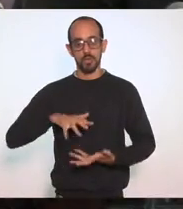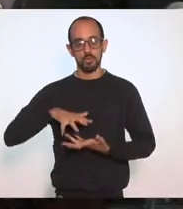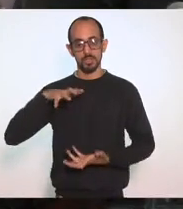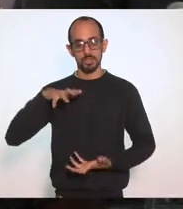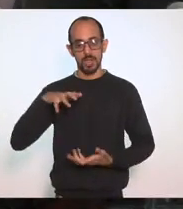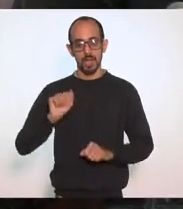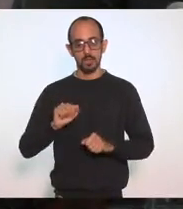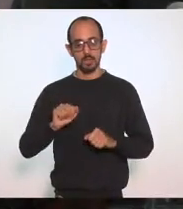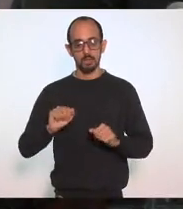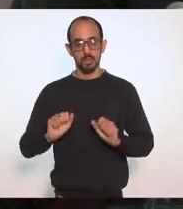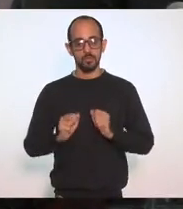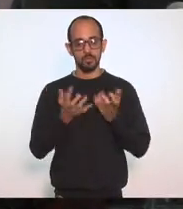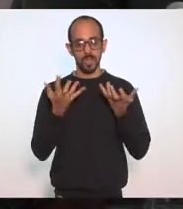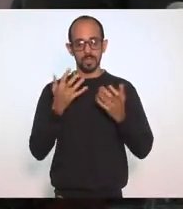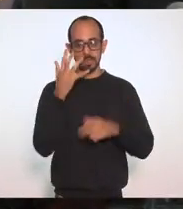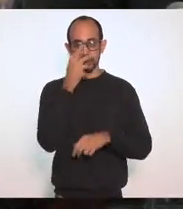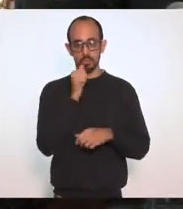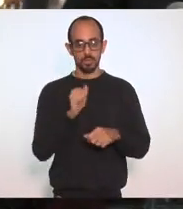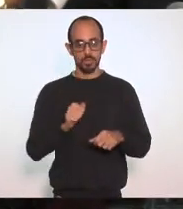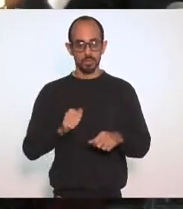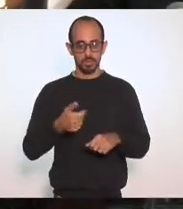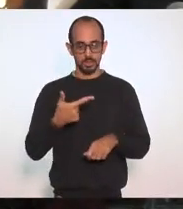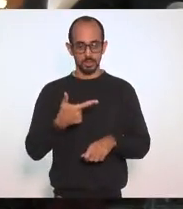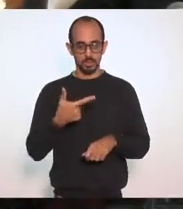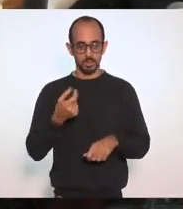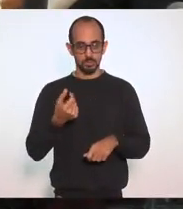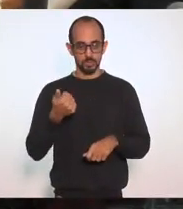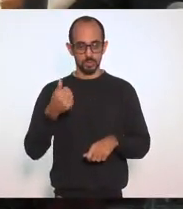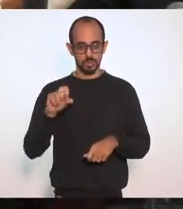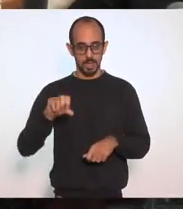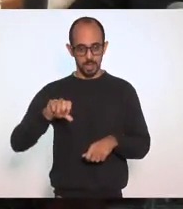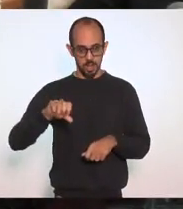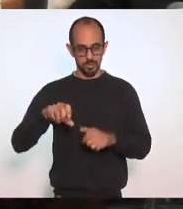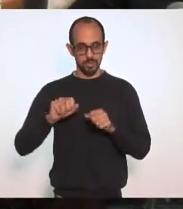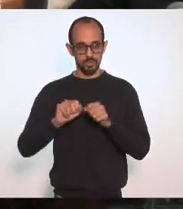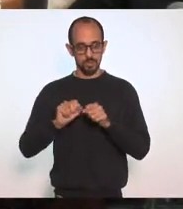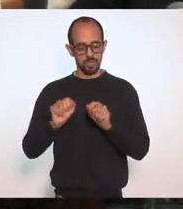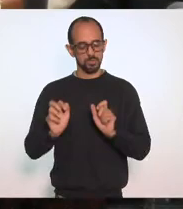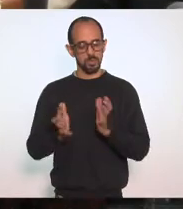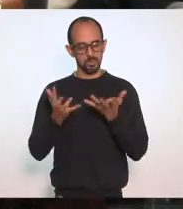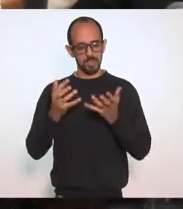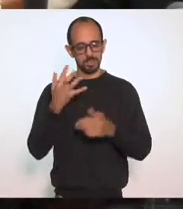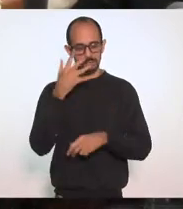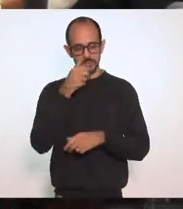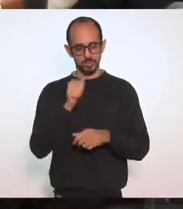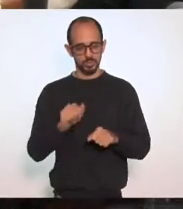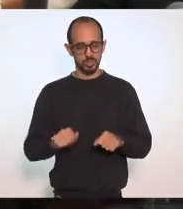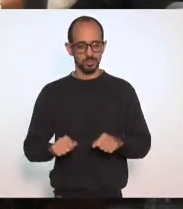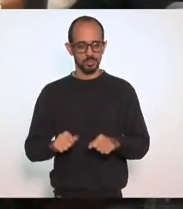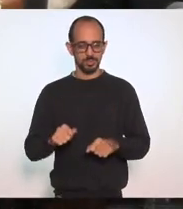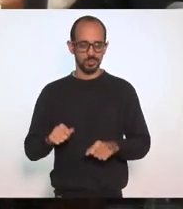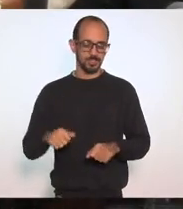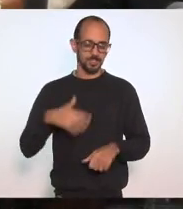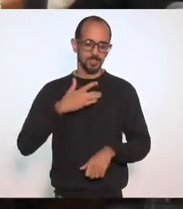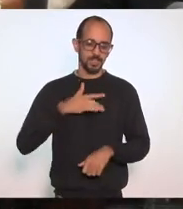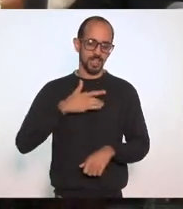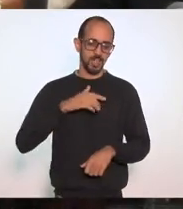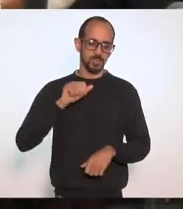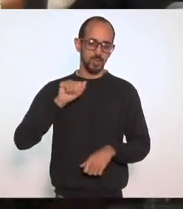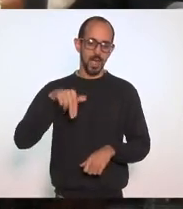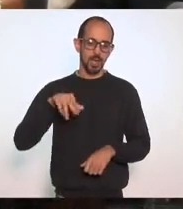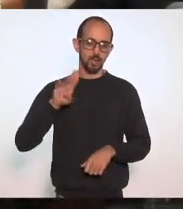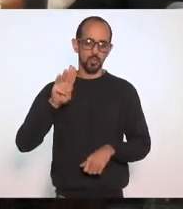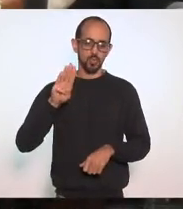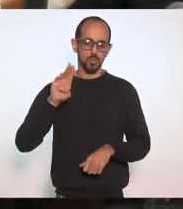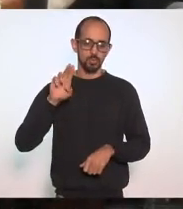festa bonita Que o Chico deu Lá em 19 Fez uma festa bacana Coitado do Anubis Anubis perdeu o braço